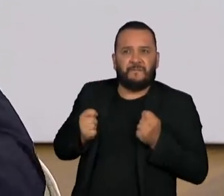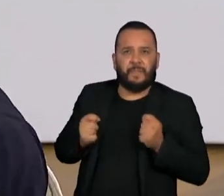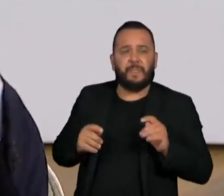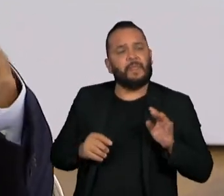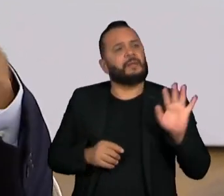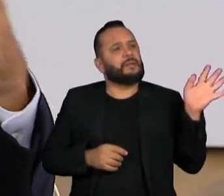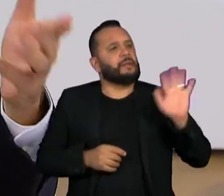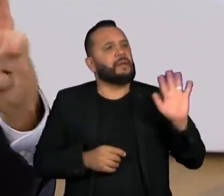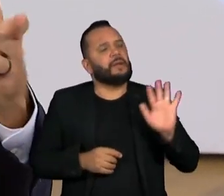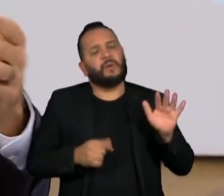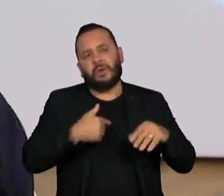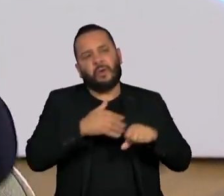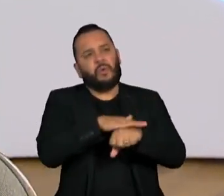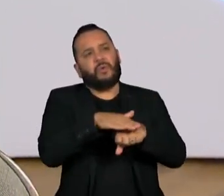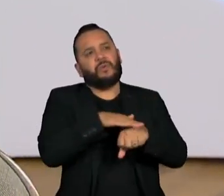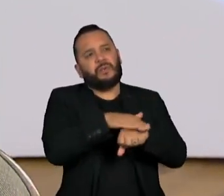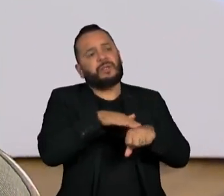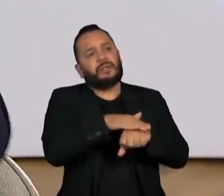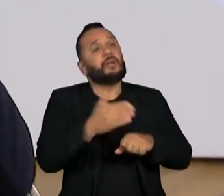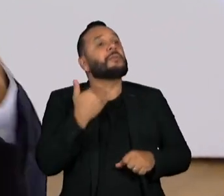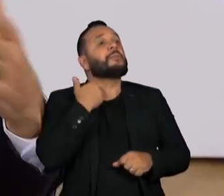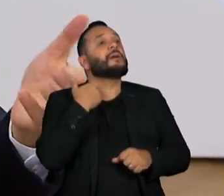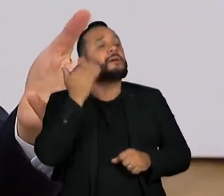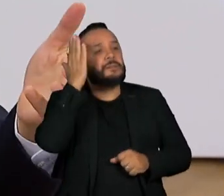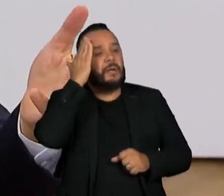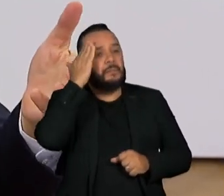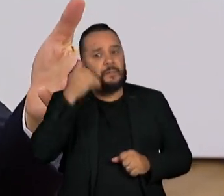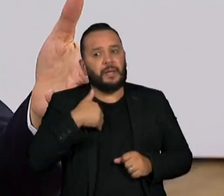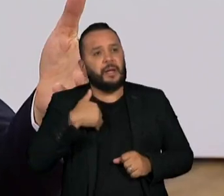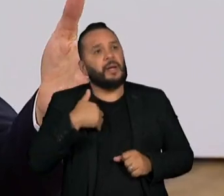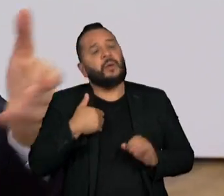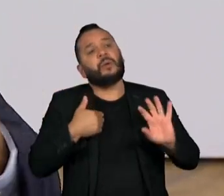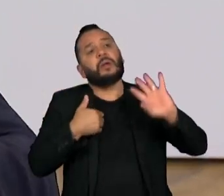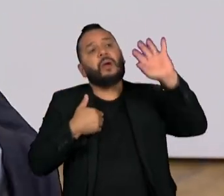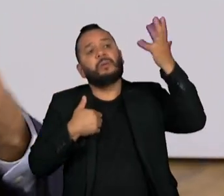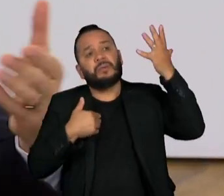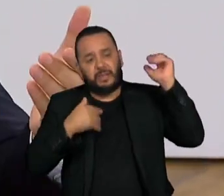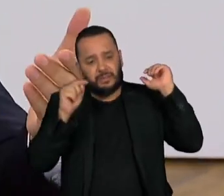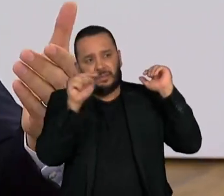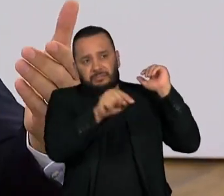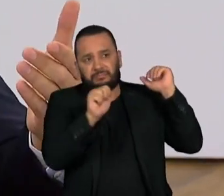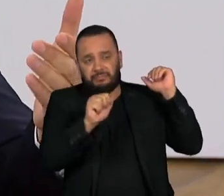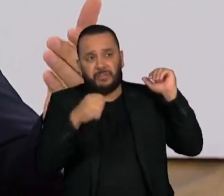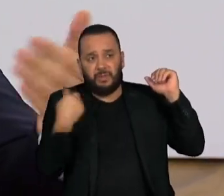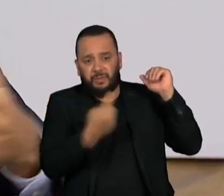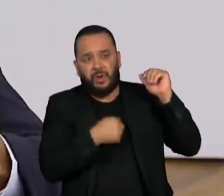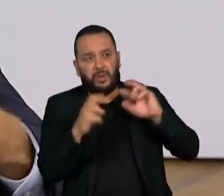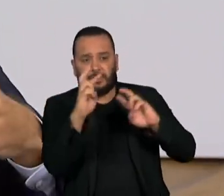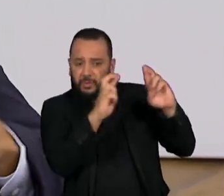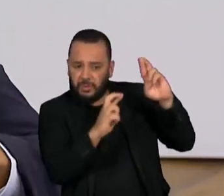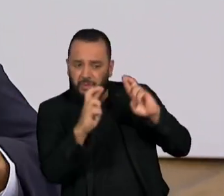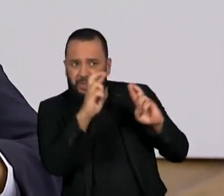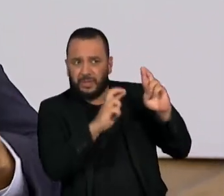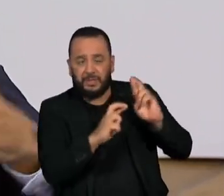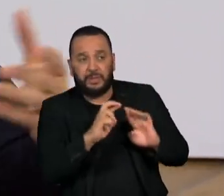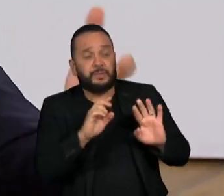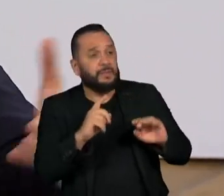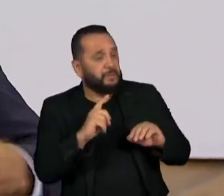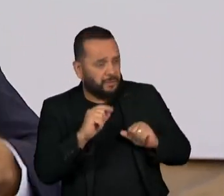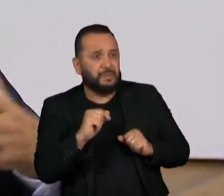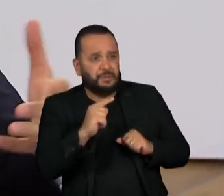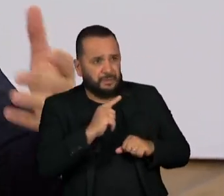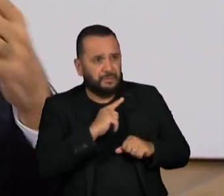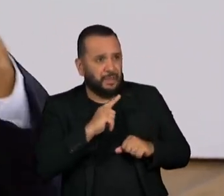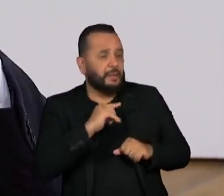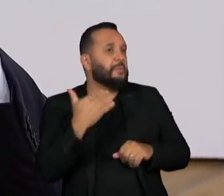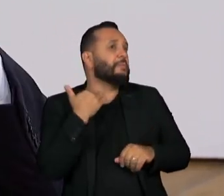conversei com os bancos para ver qual é o tipo de efeito que isso tem, e a gente está monitorando na ponta. Então, de fato, você passa por um primeiro momento, quando o banco